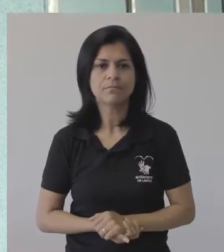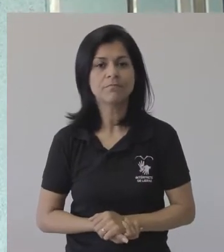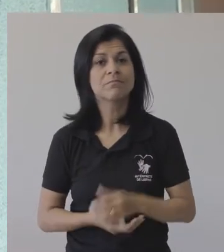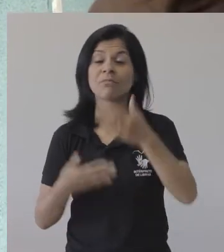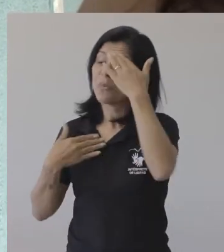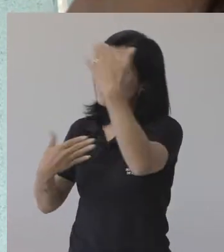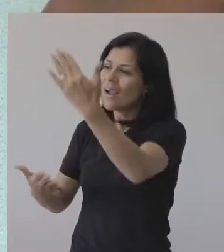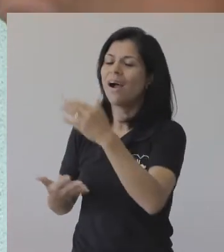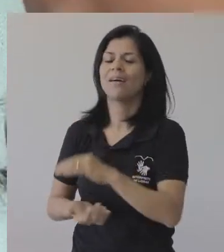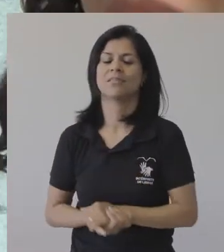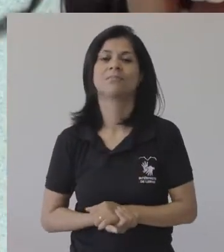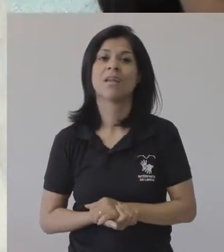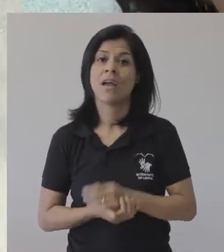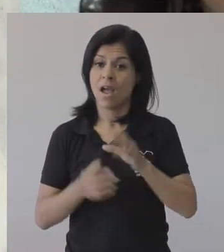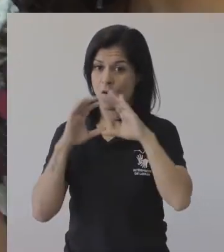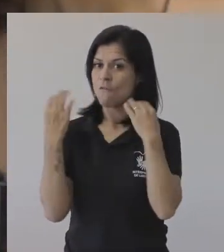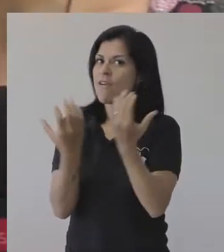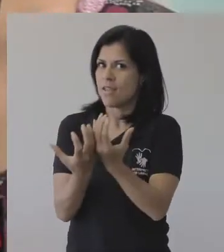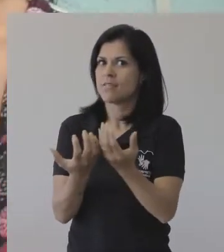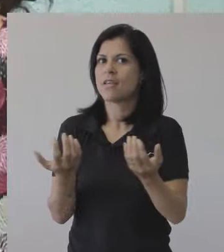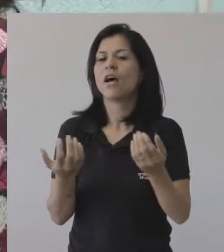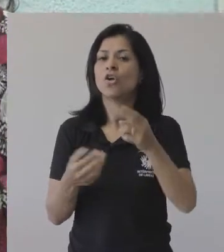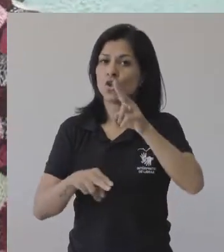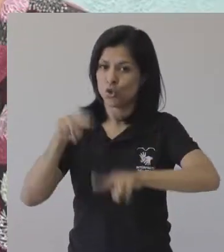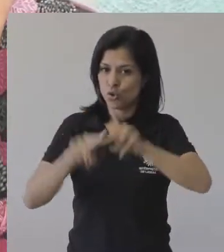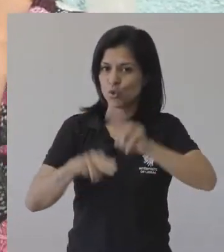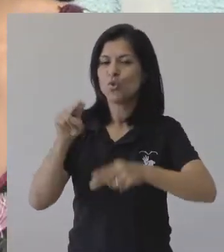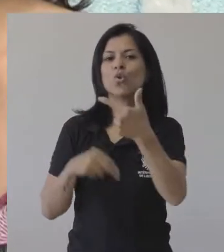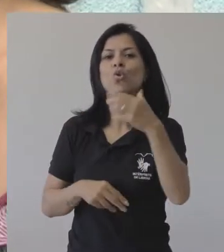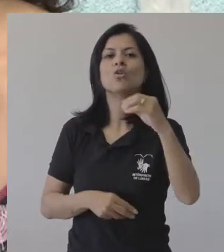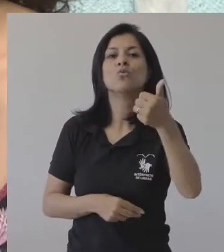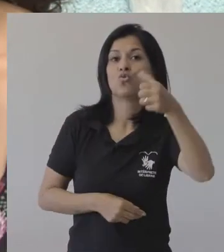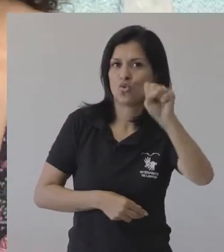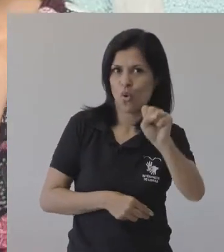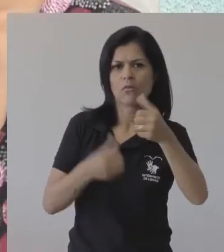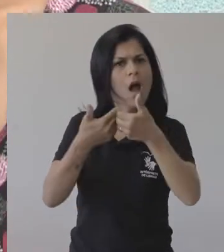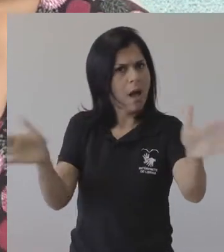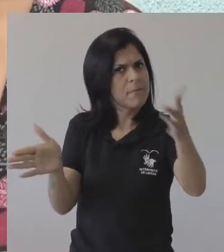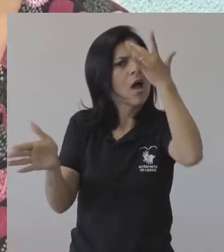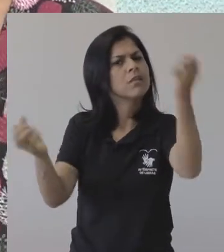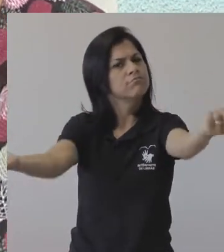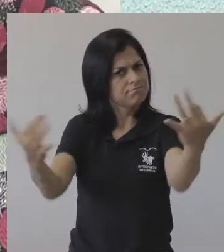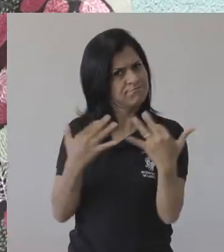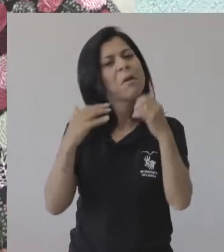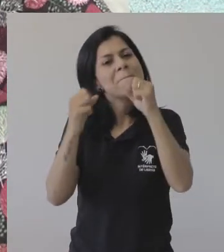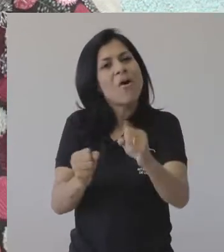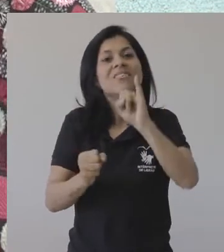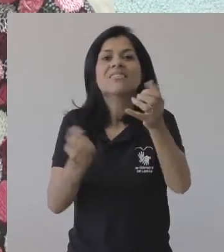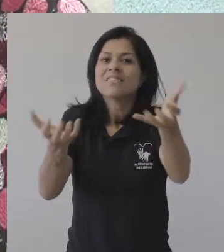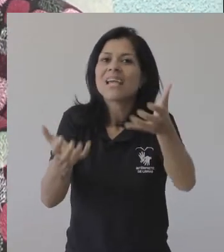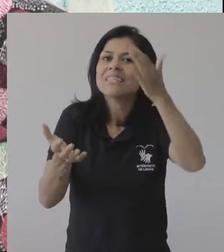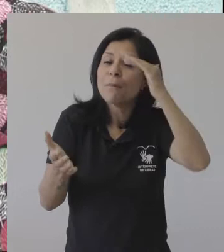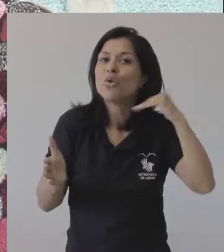Obrigada, professor. A conferência será realizada em junho de 2018, é aberta ao público e quem quiser